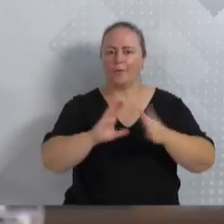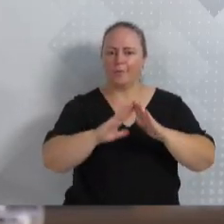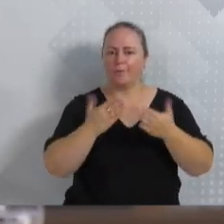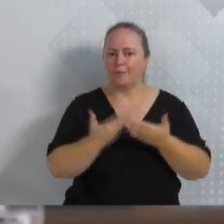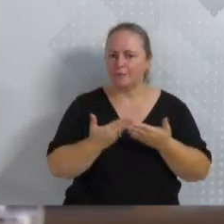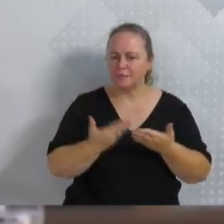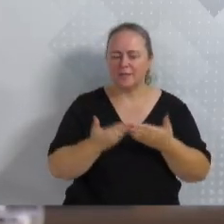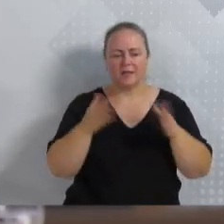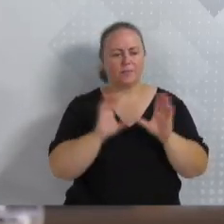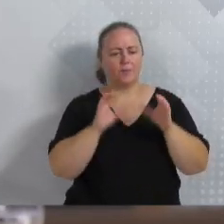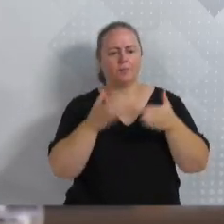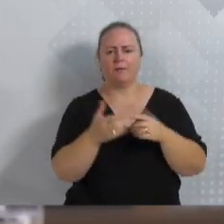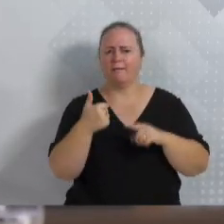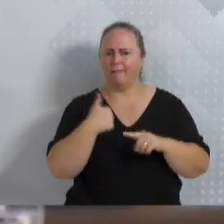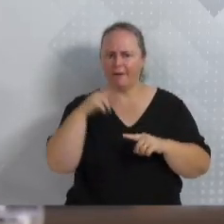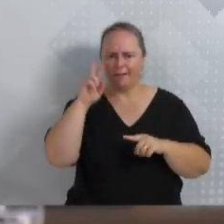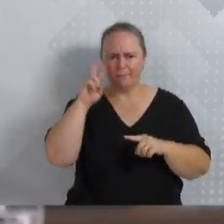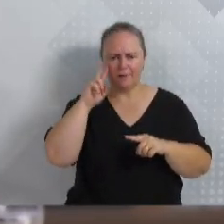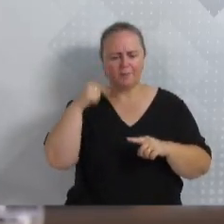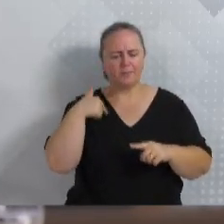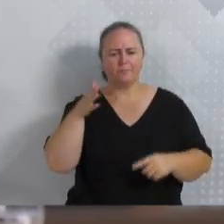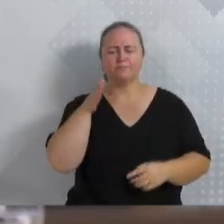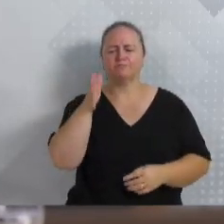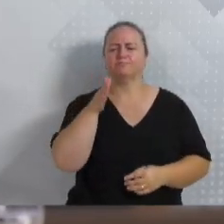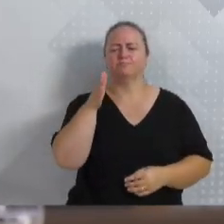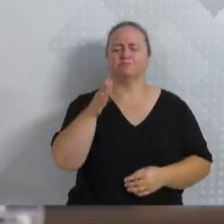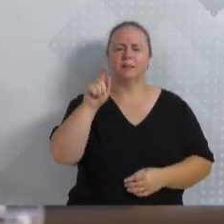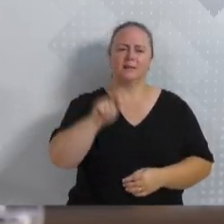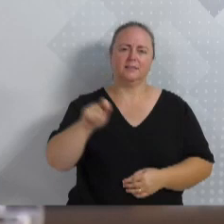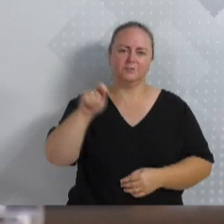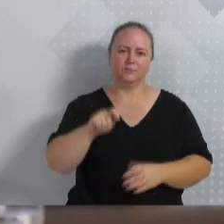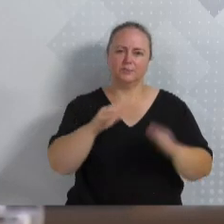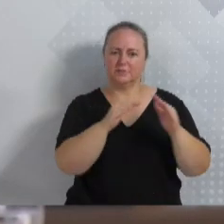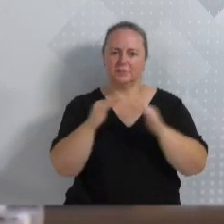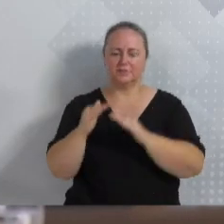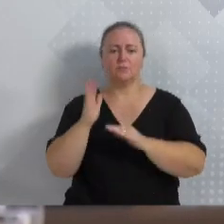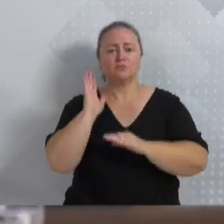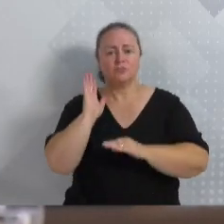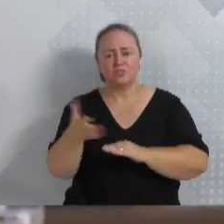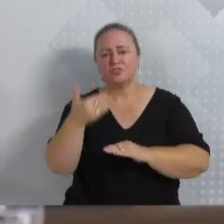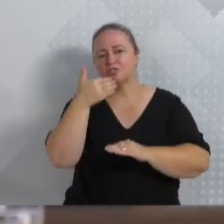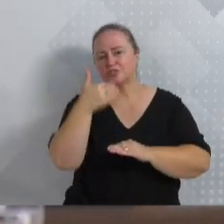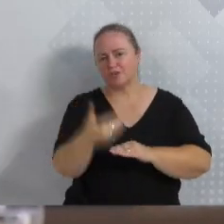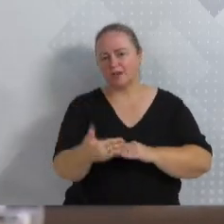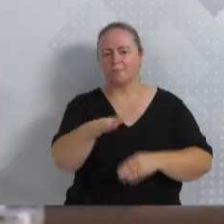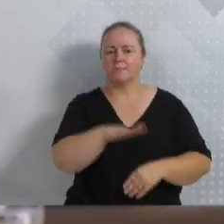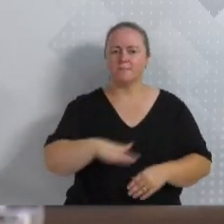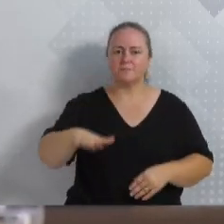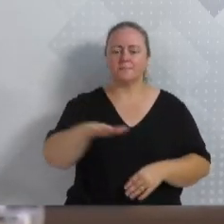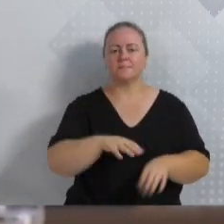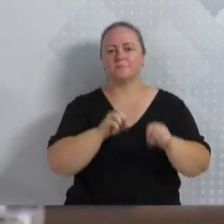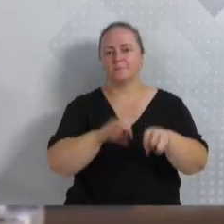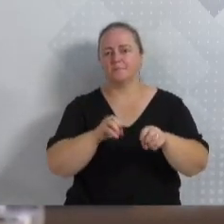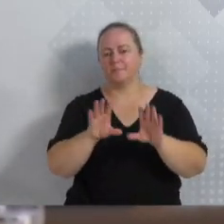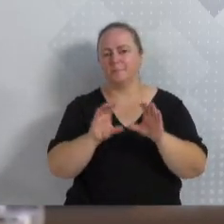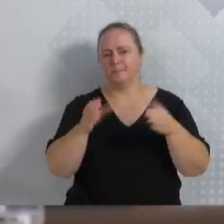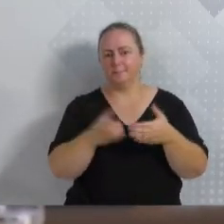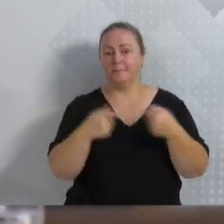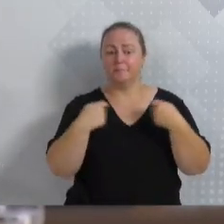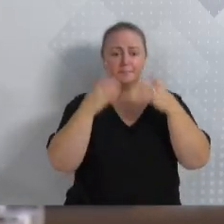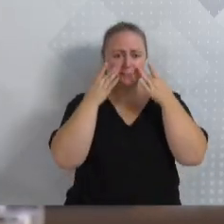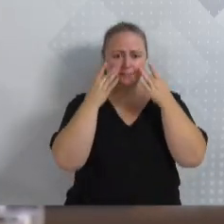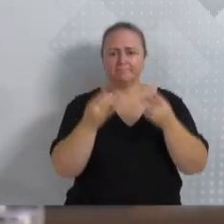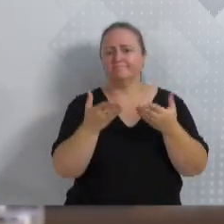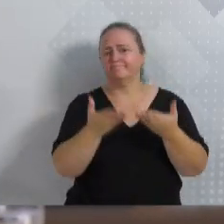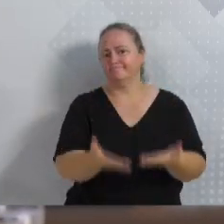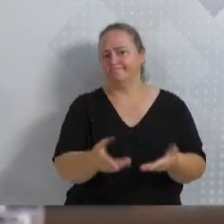lembro que quando ia nas reuniões da Associação de Moradores, lá atrás já era uma reivindicação na área de educação daquela comunidade, que precisa de atenção, obviamente,